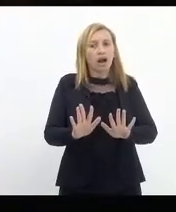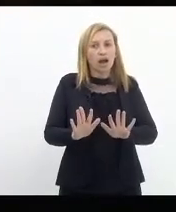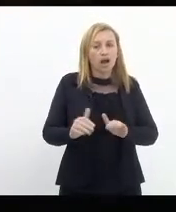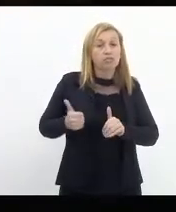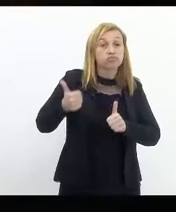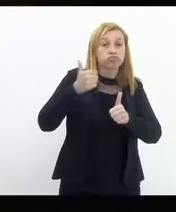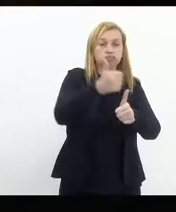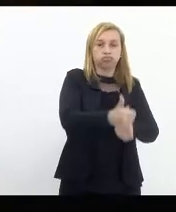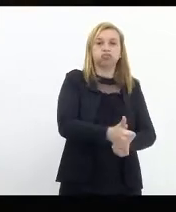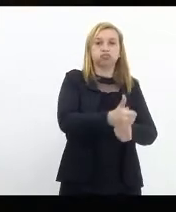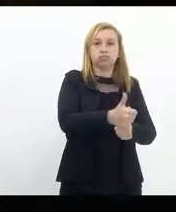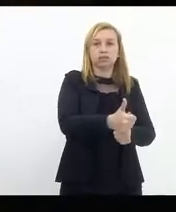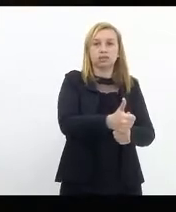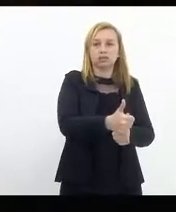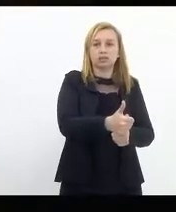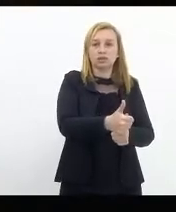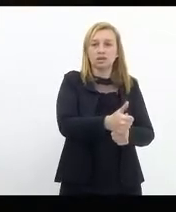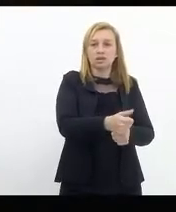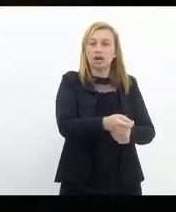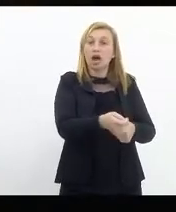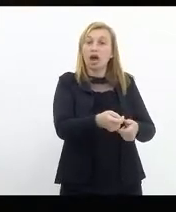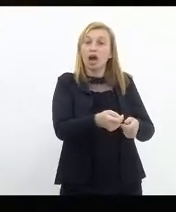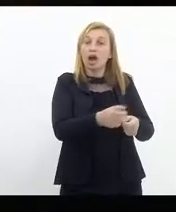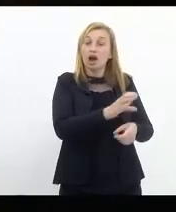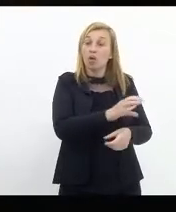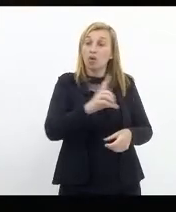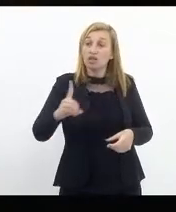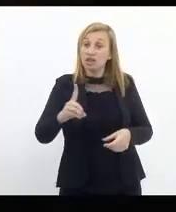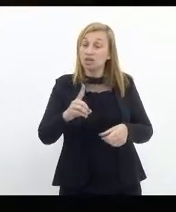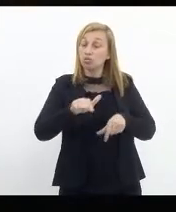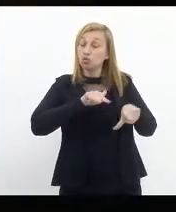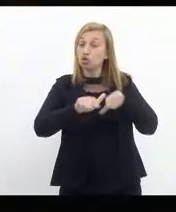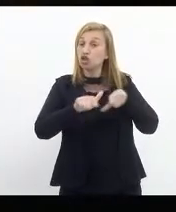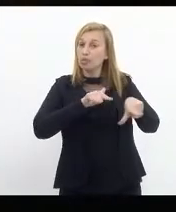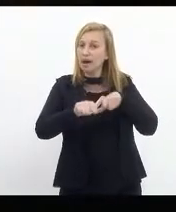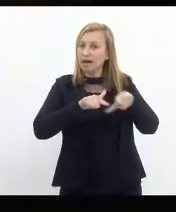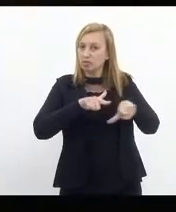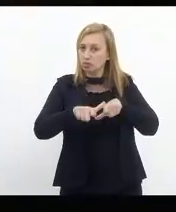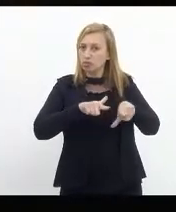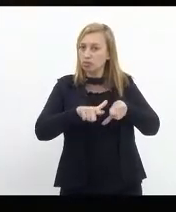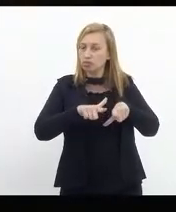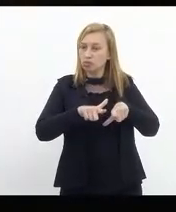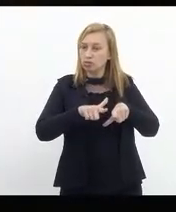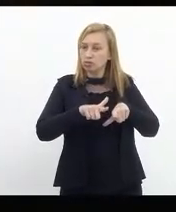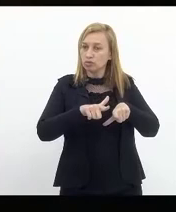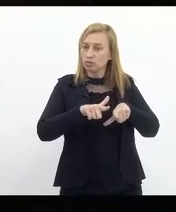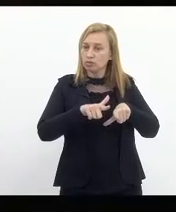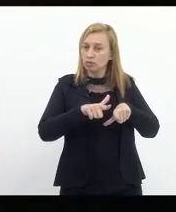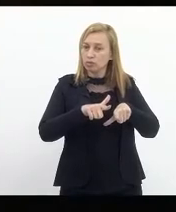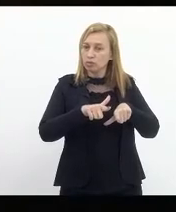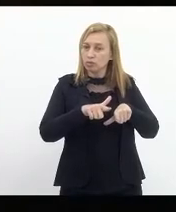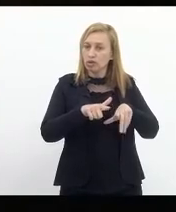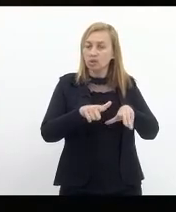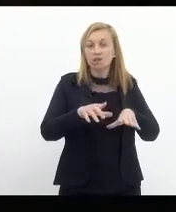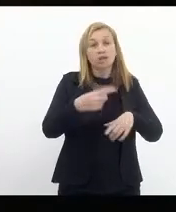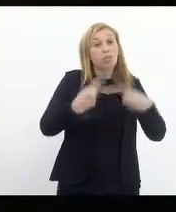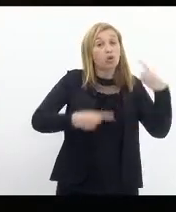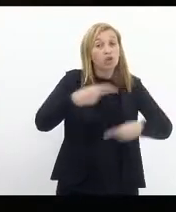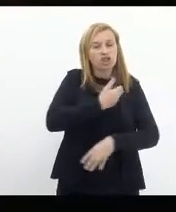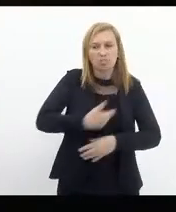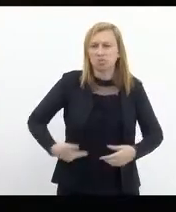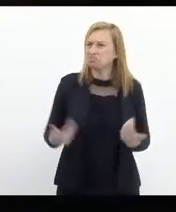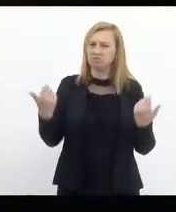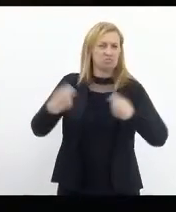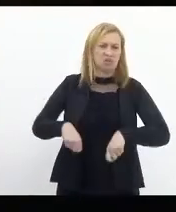a coordenação dos trabalhos de implementação da política pública. Não precisa